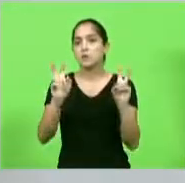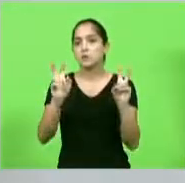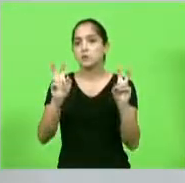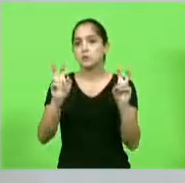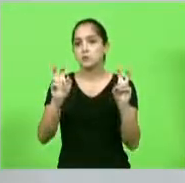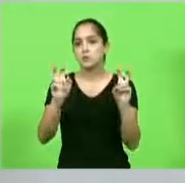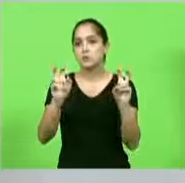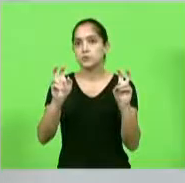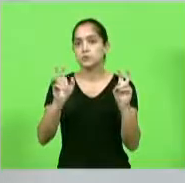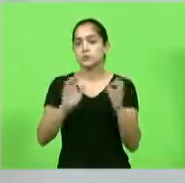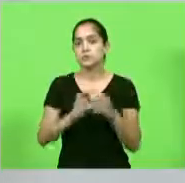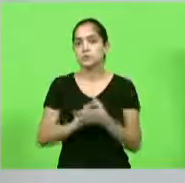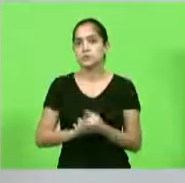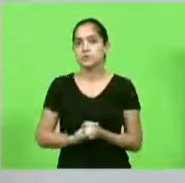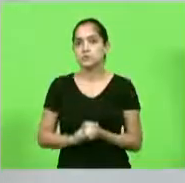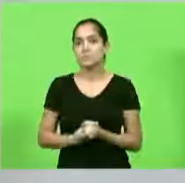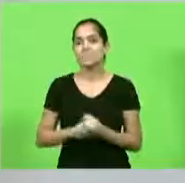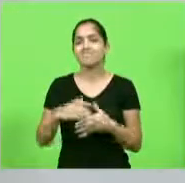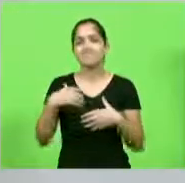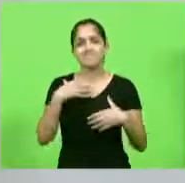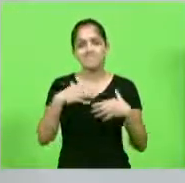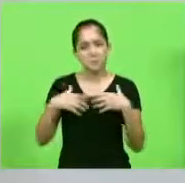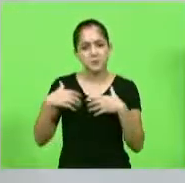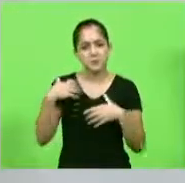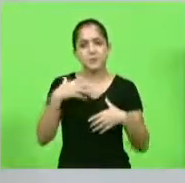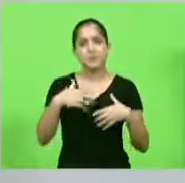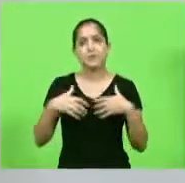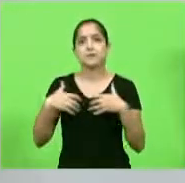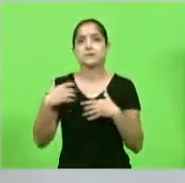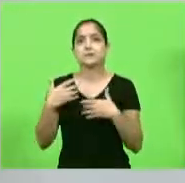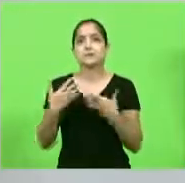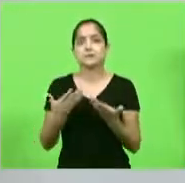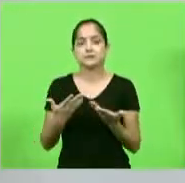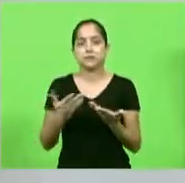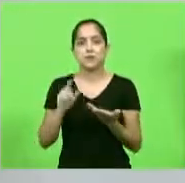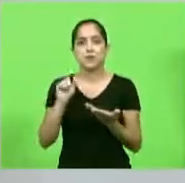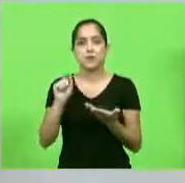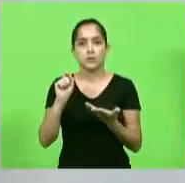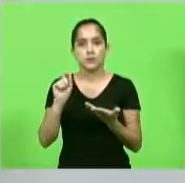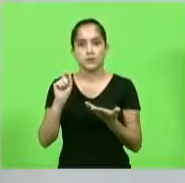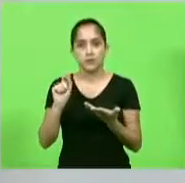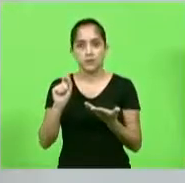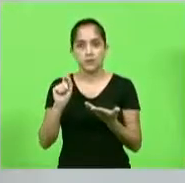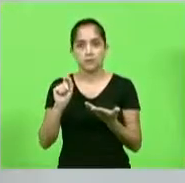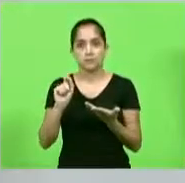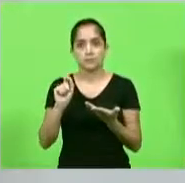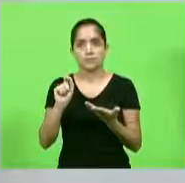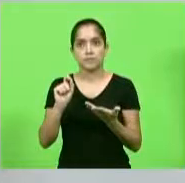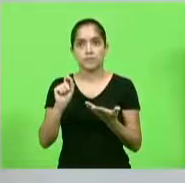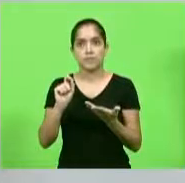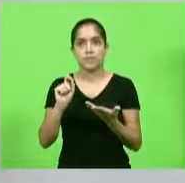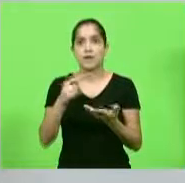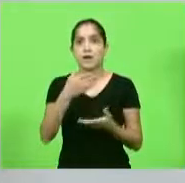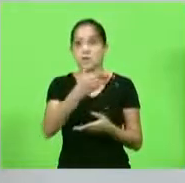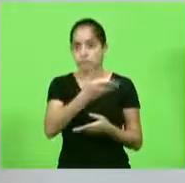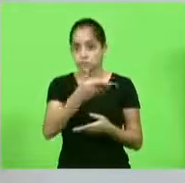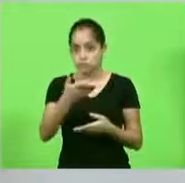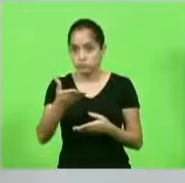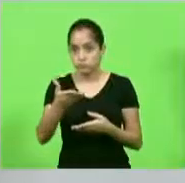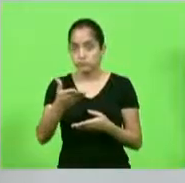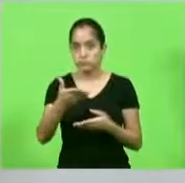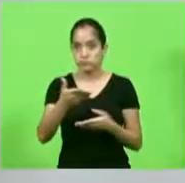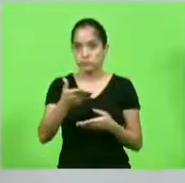que realmente me incomoda muito, deputado, a situação em que os moradores